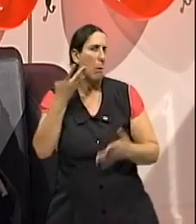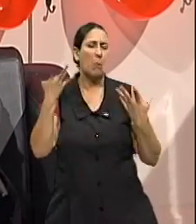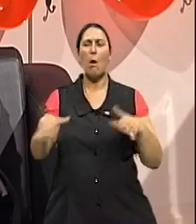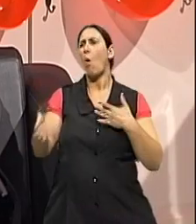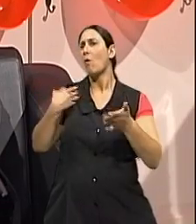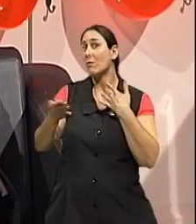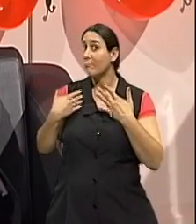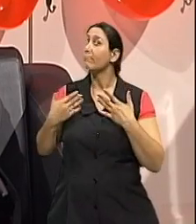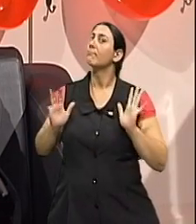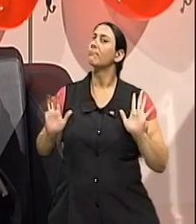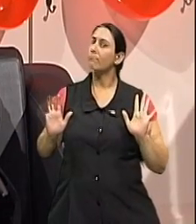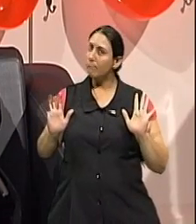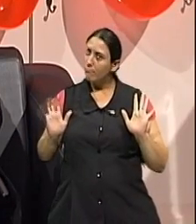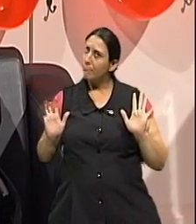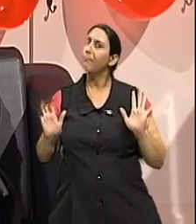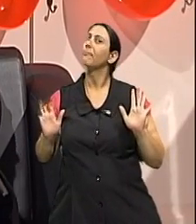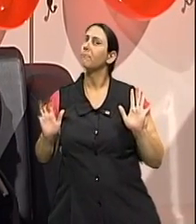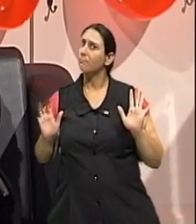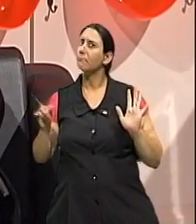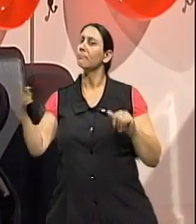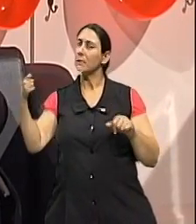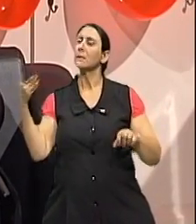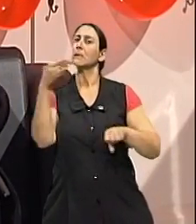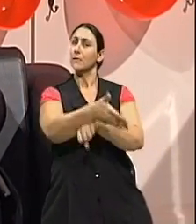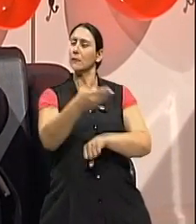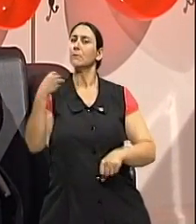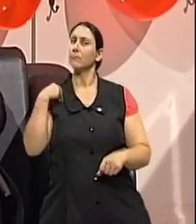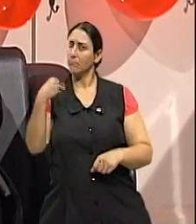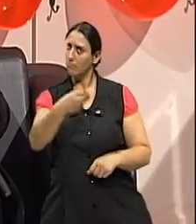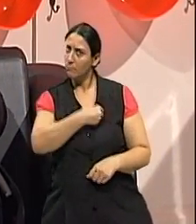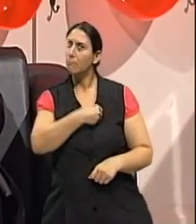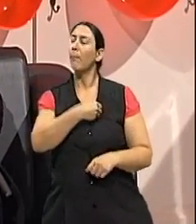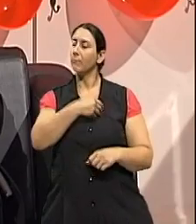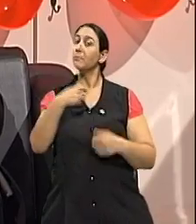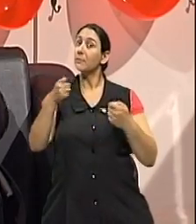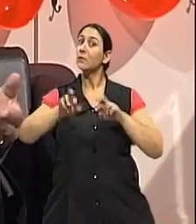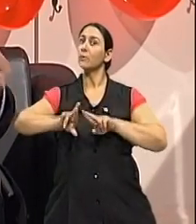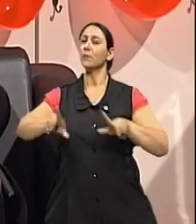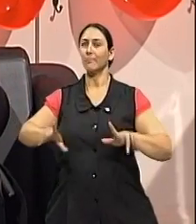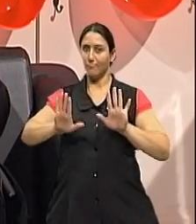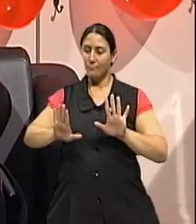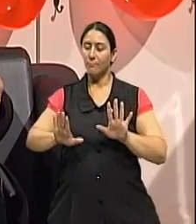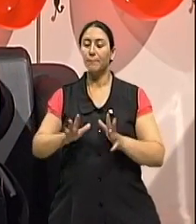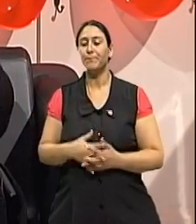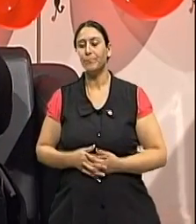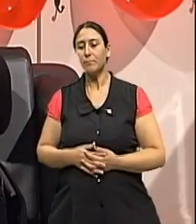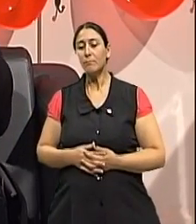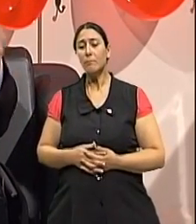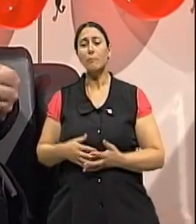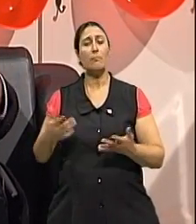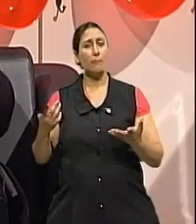A gente está falando, talvez, já de um quadro clínico. Então, é necessário a gente poder diferenciar disso, né? Então, tu me perguntaste